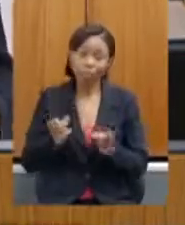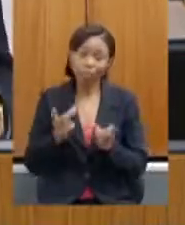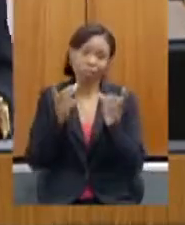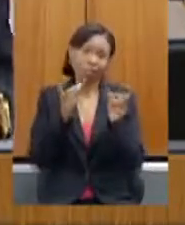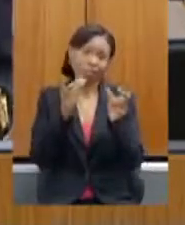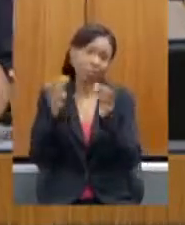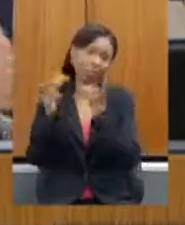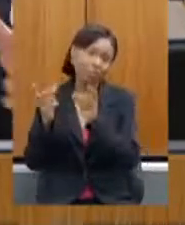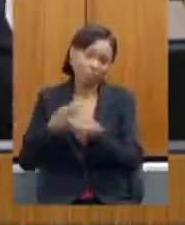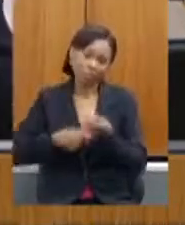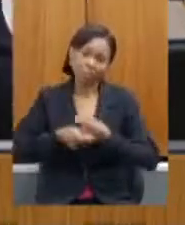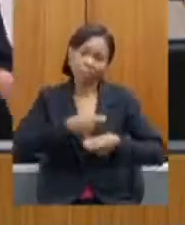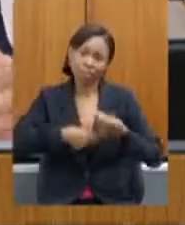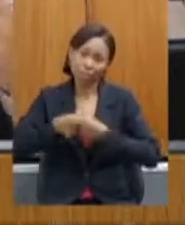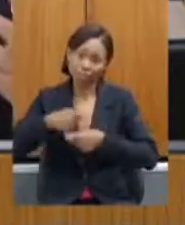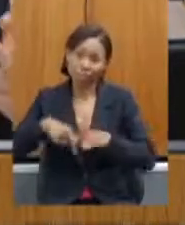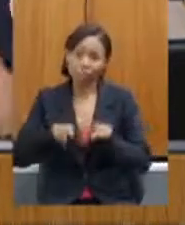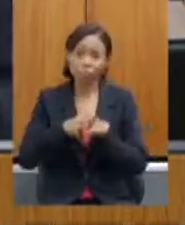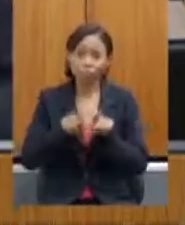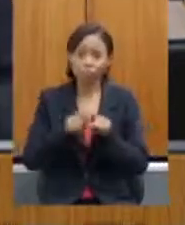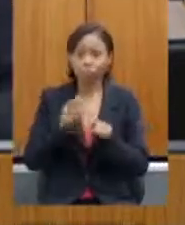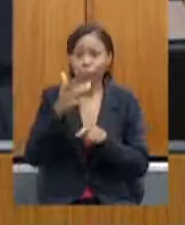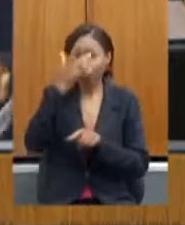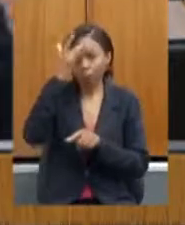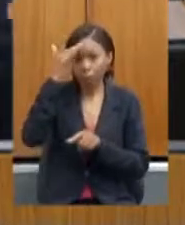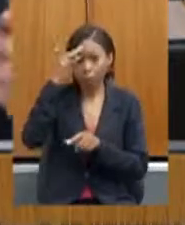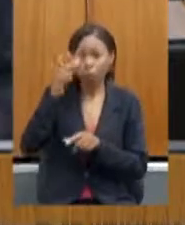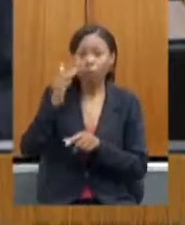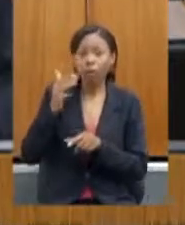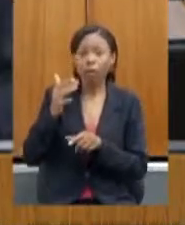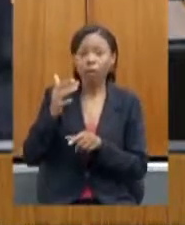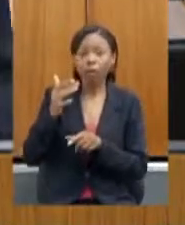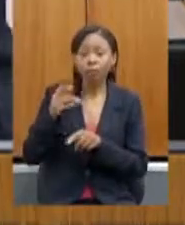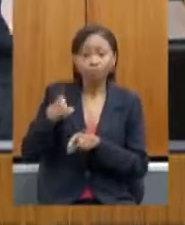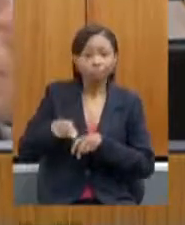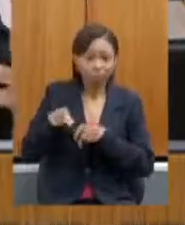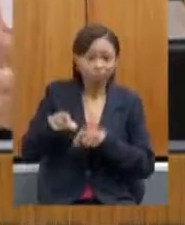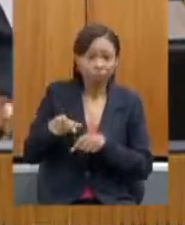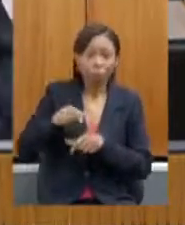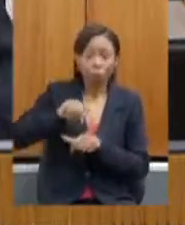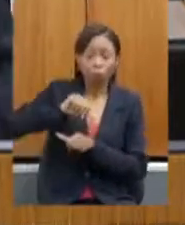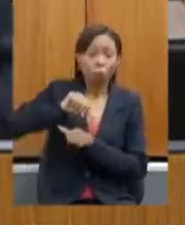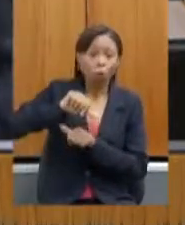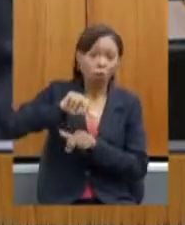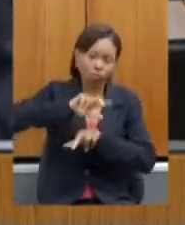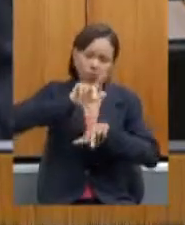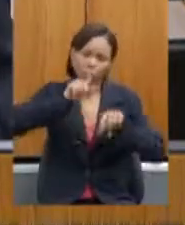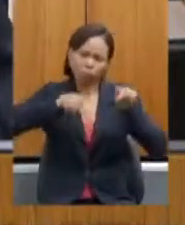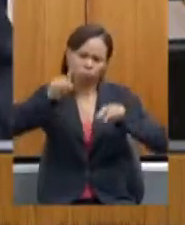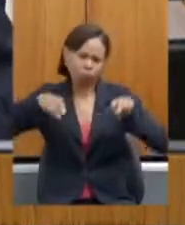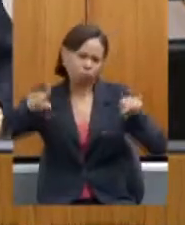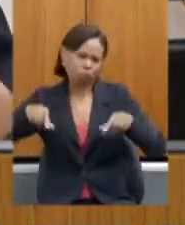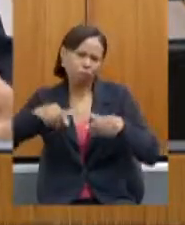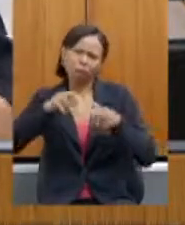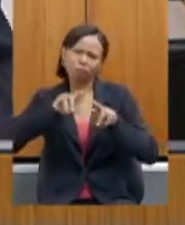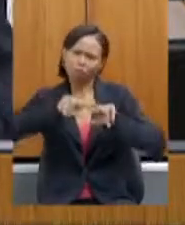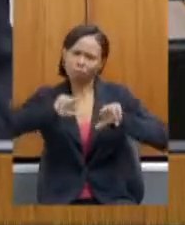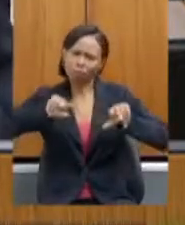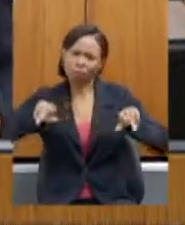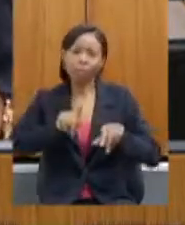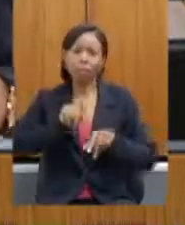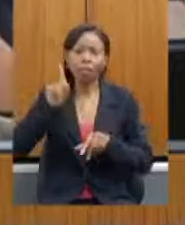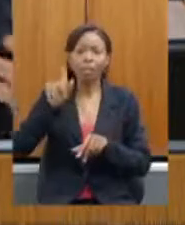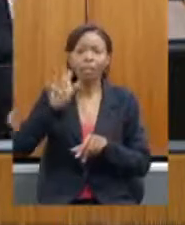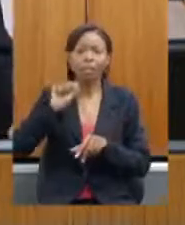nosso produtor diversificar e a CEAPA através da IPAMIG tem lá na nossa fazenda experimental em São João del Rey